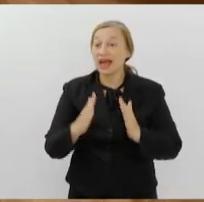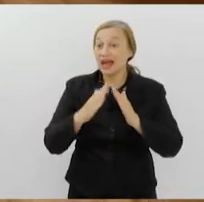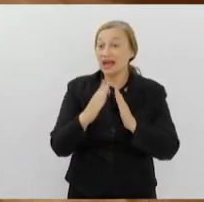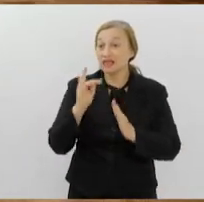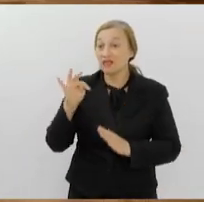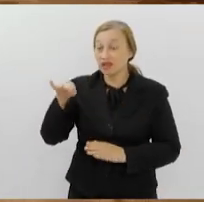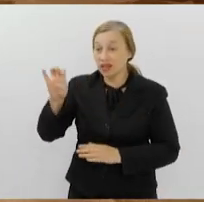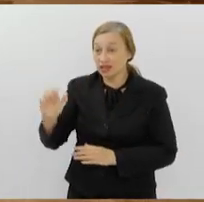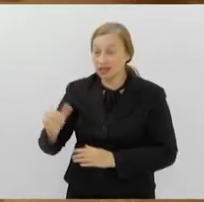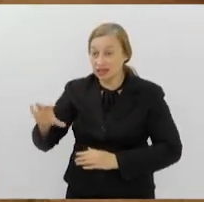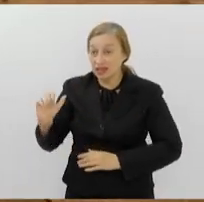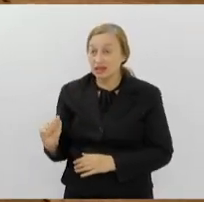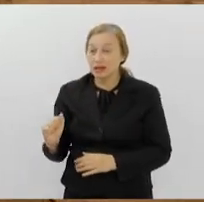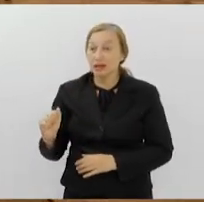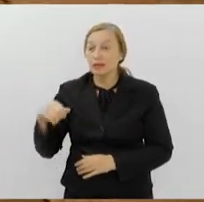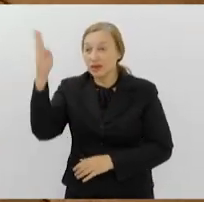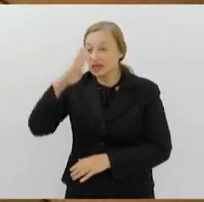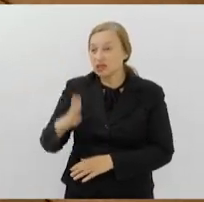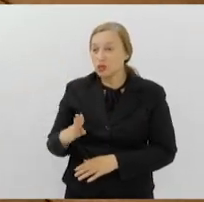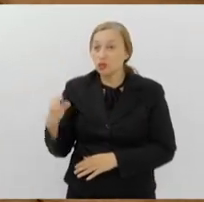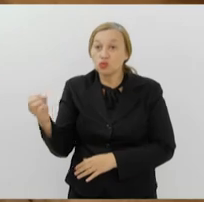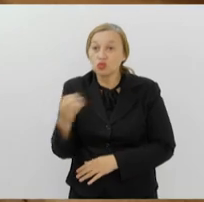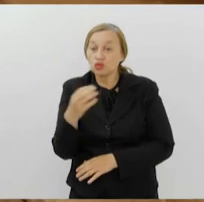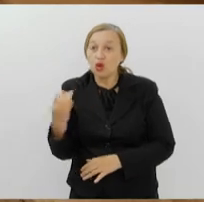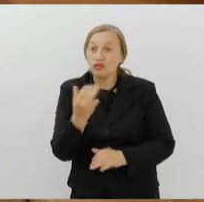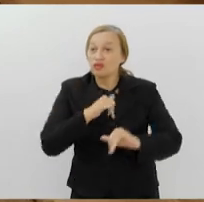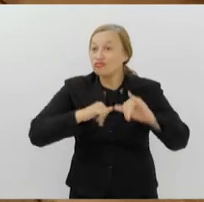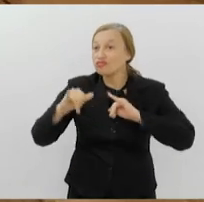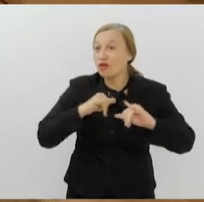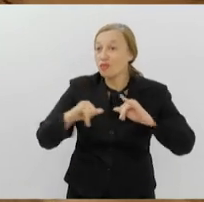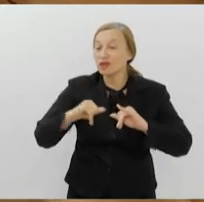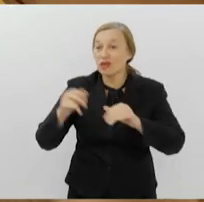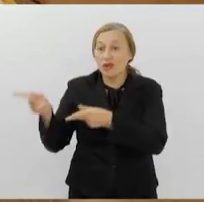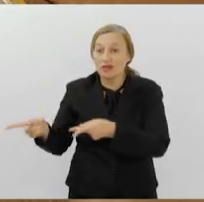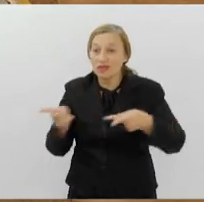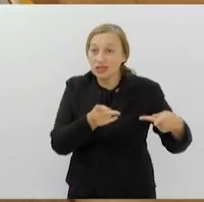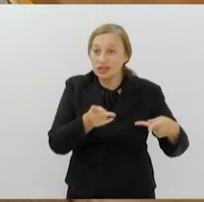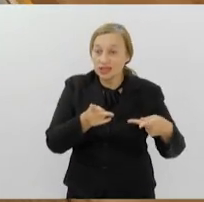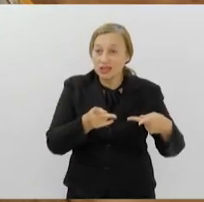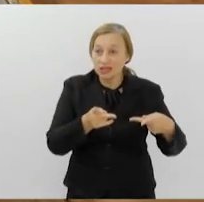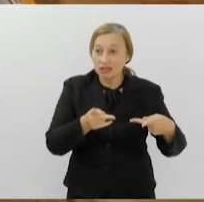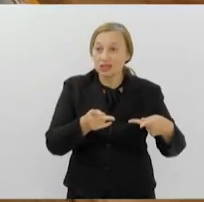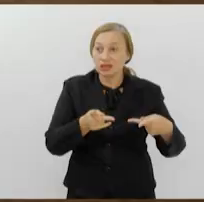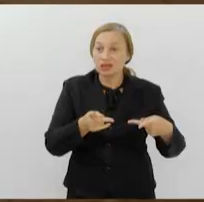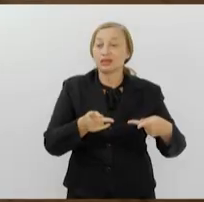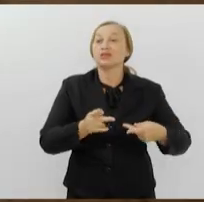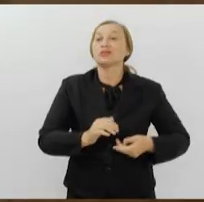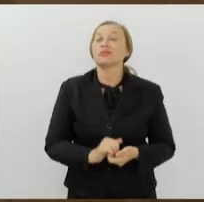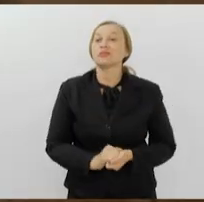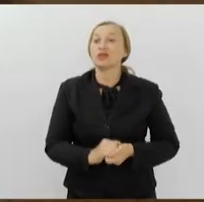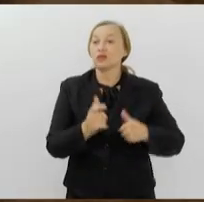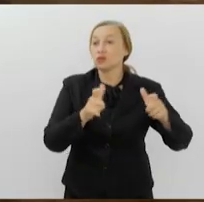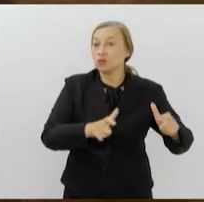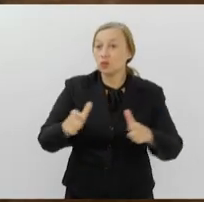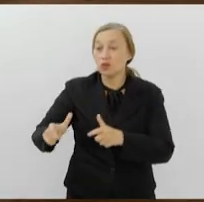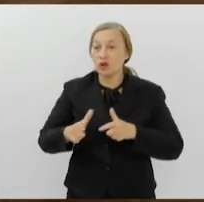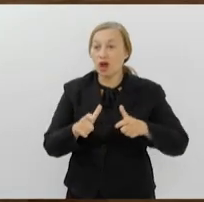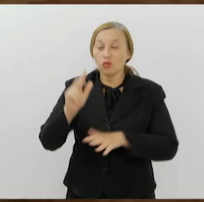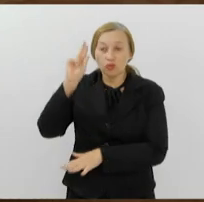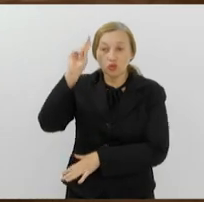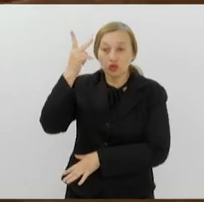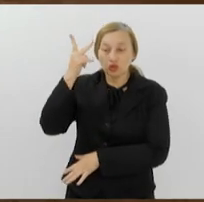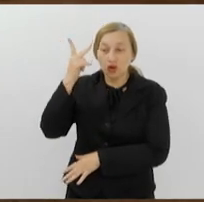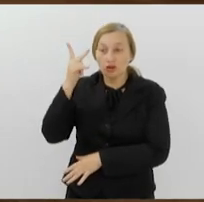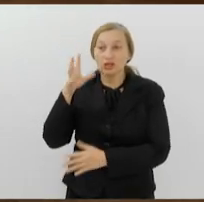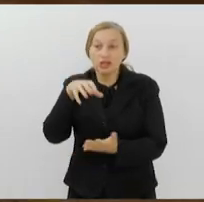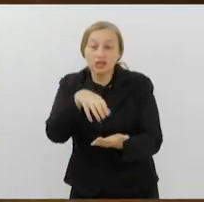Brasil está com novidades que vão tornar ainda mais agradável a visitação do público às exposições do espaço. O histórico Centro Cultural